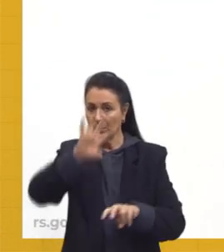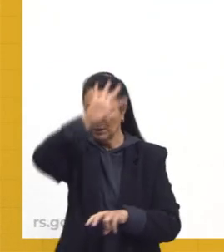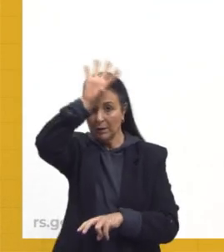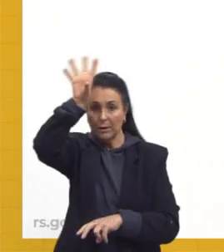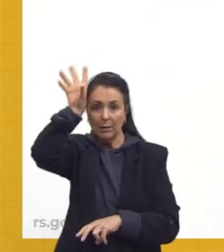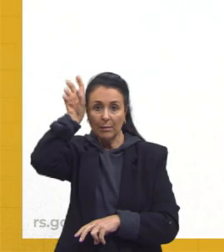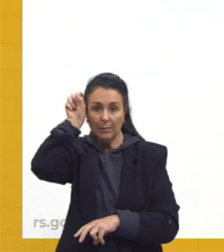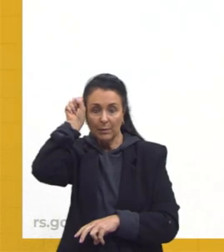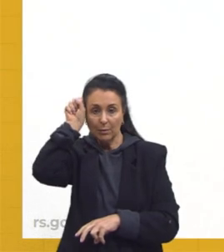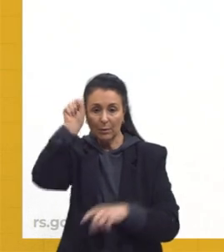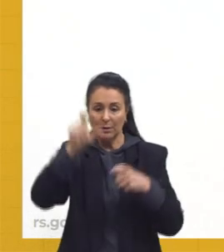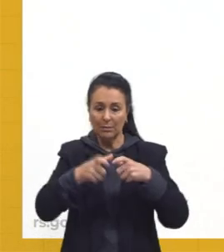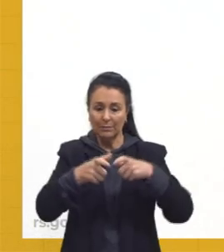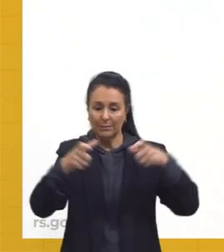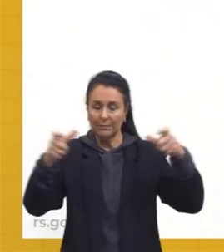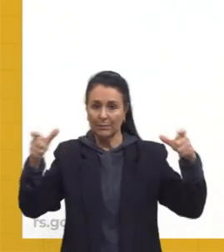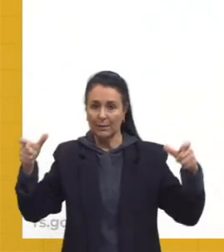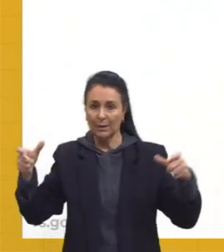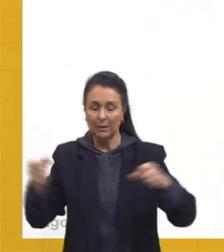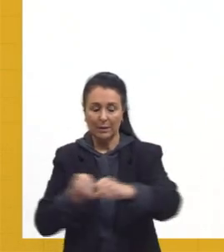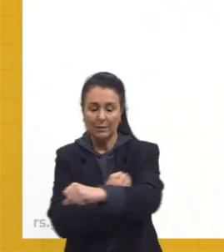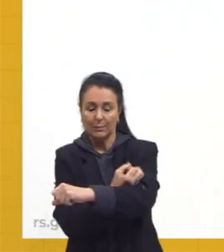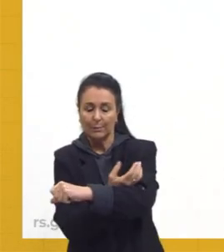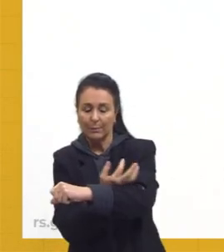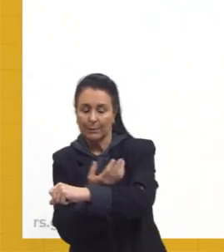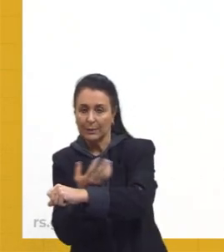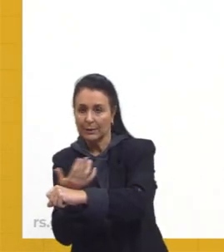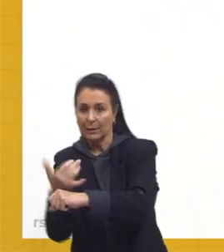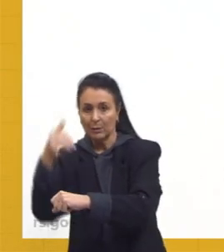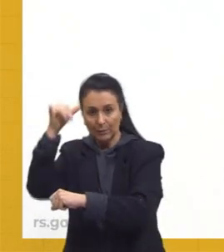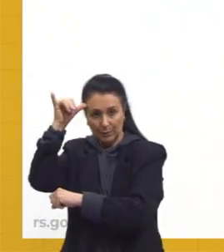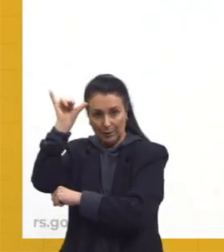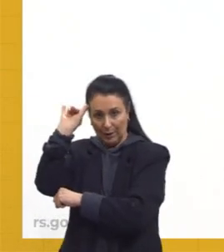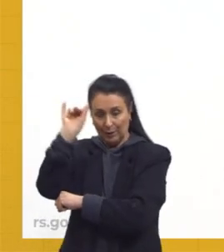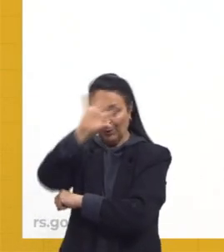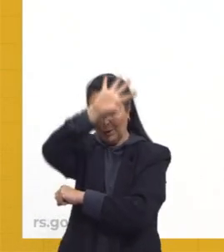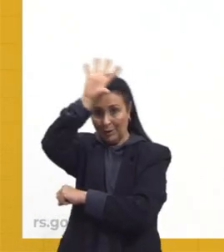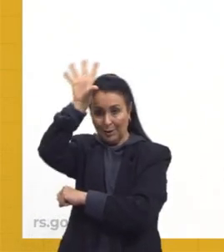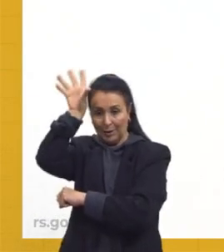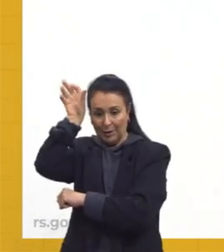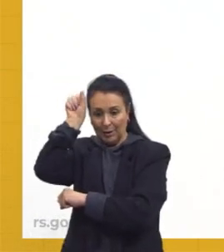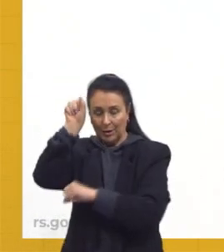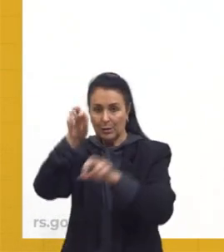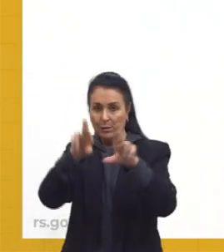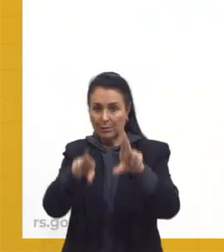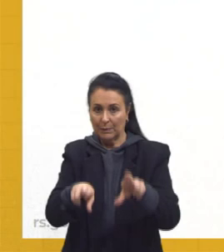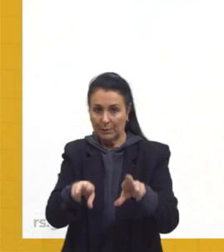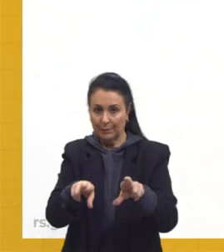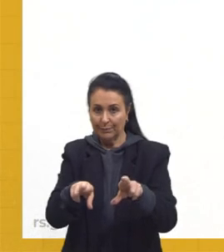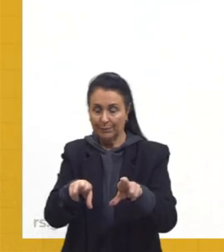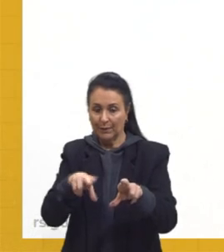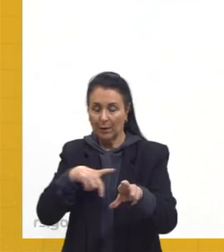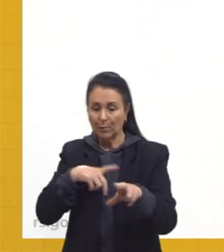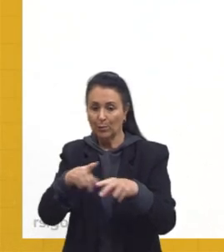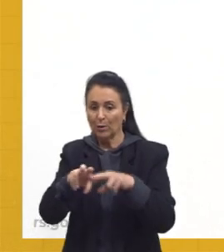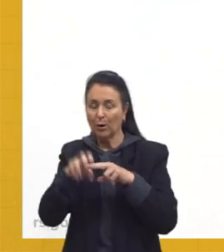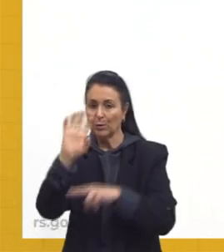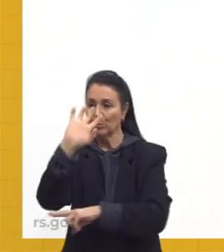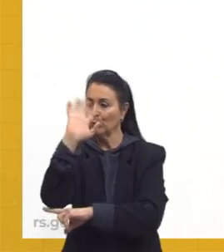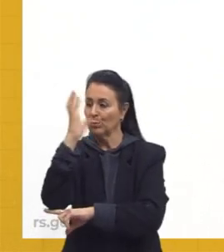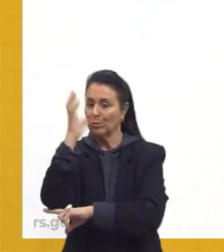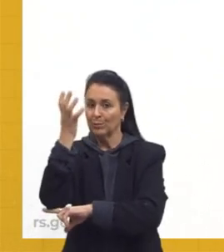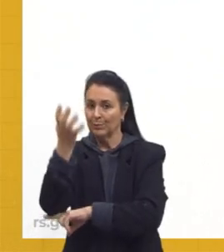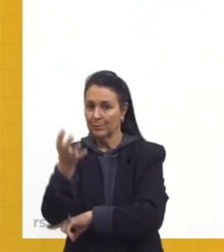A extensão, então, das pastagens na Amazônia são muito fortes, né, a essa questão aí de desmatamento, né, e a